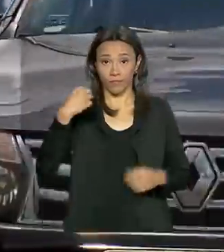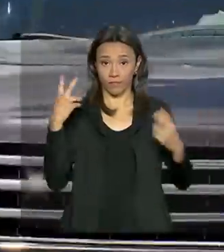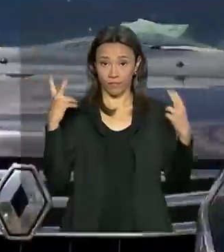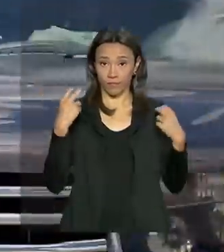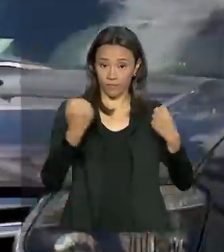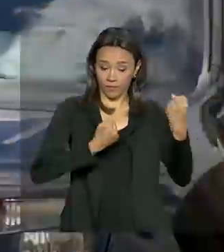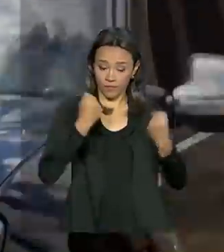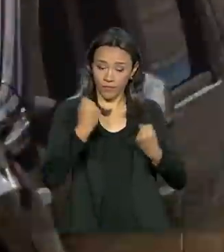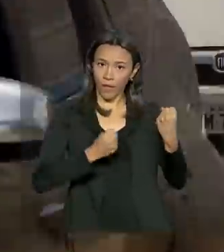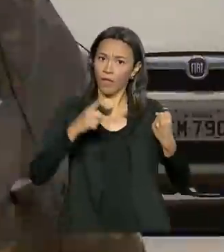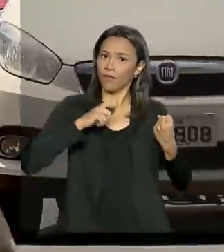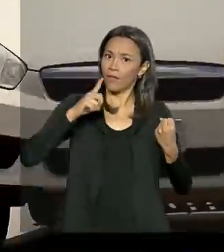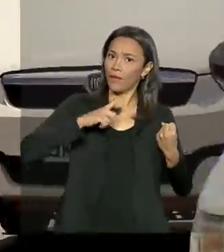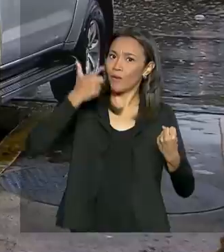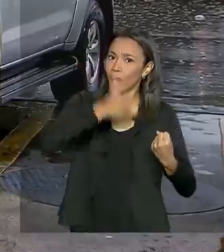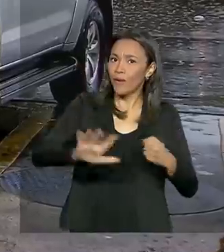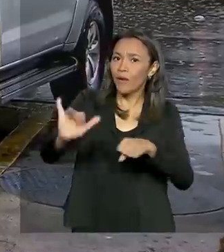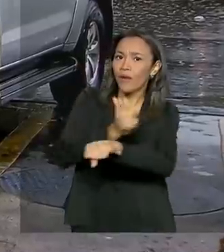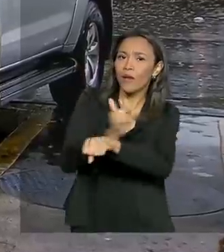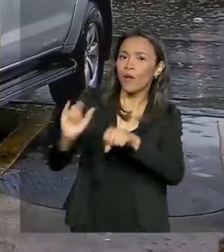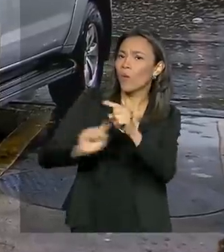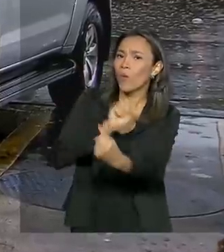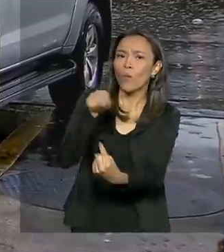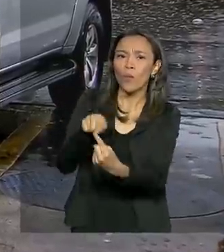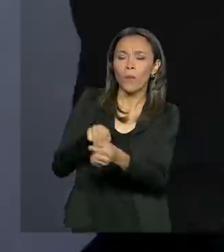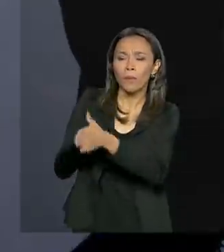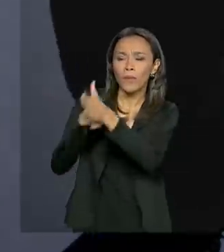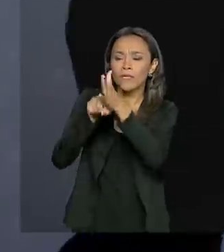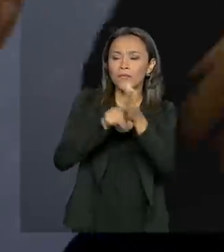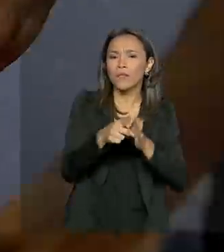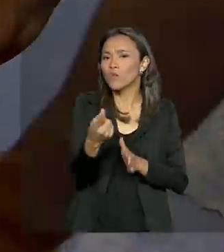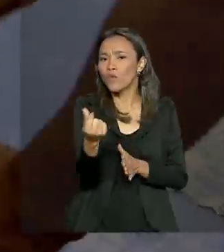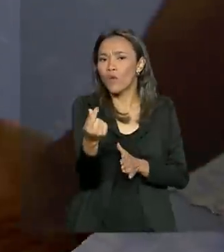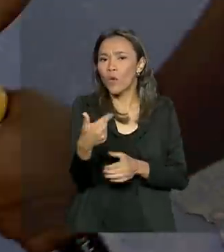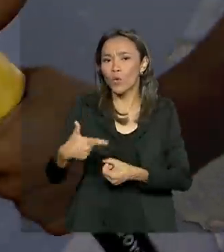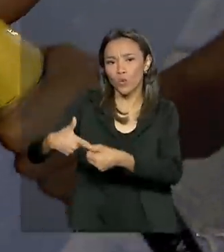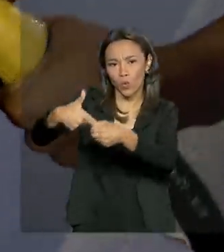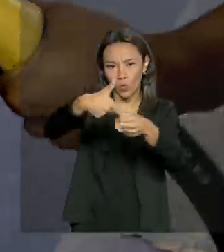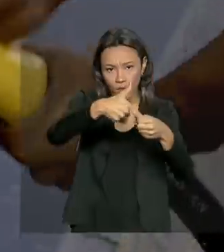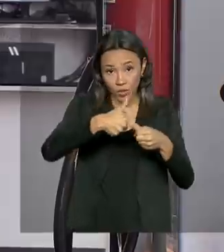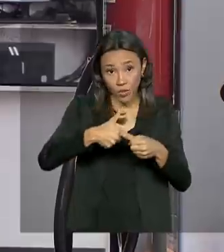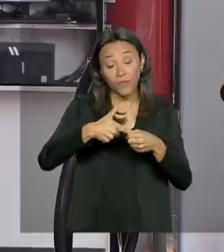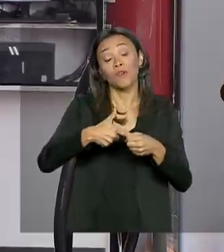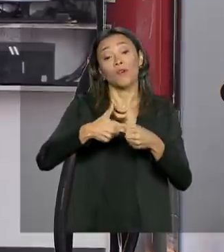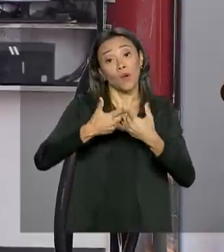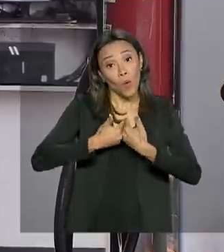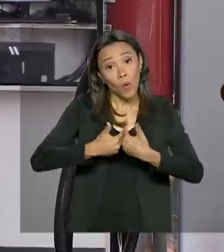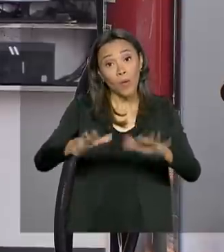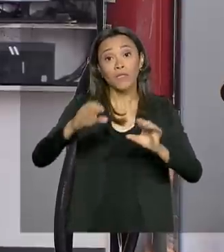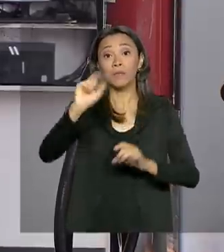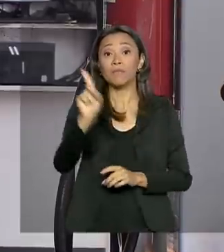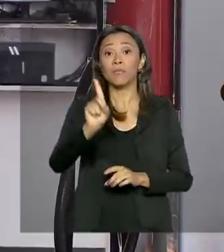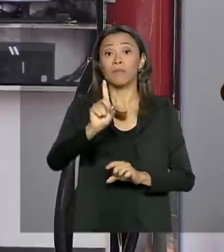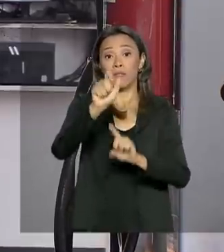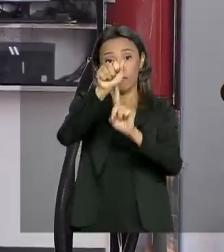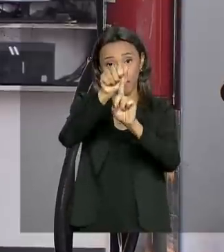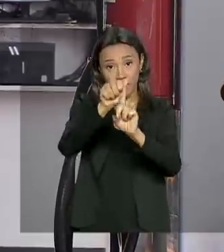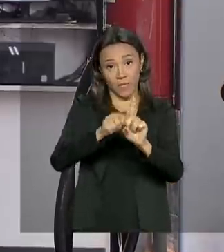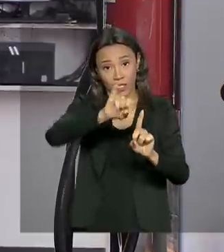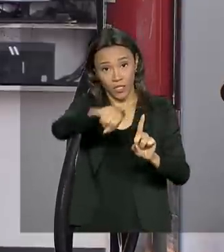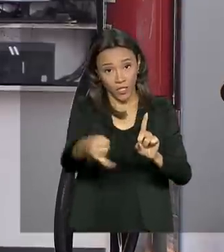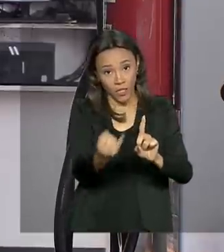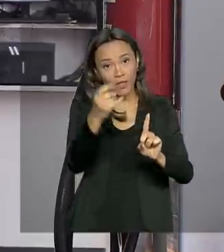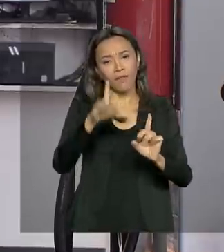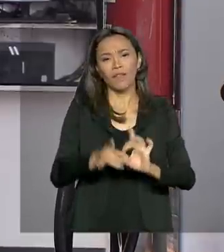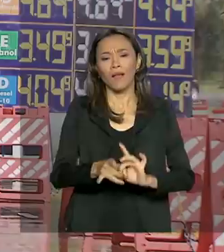mais uma ferramenta para pesquisar preços de combustíveis. A partir de 1º de janeiro, estará disponível o